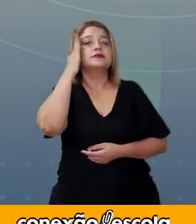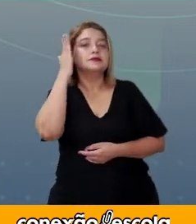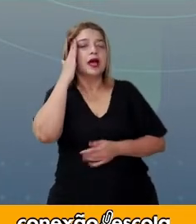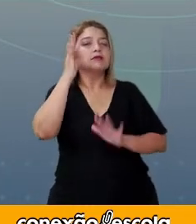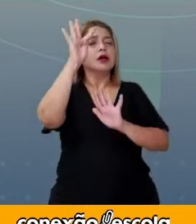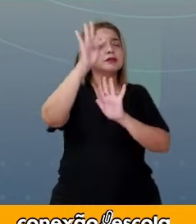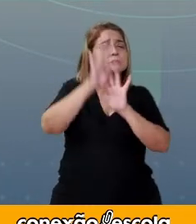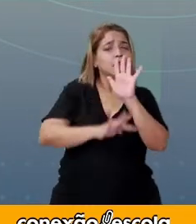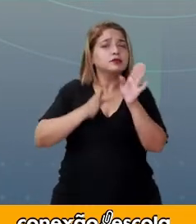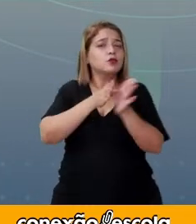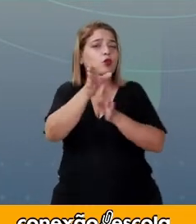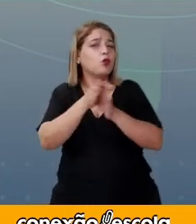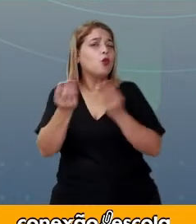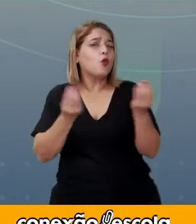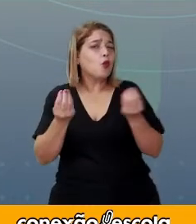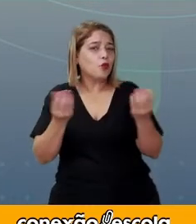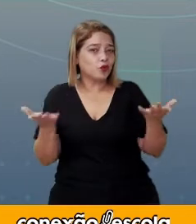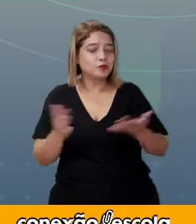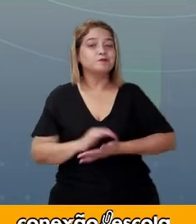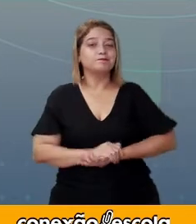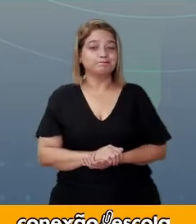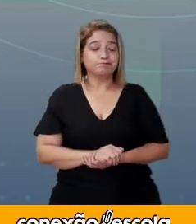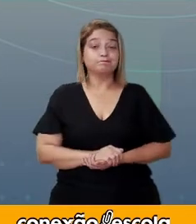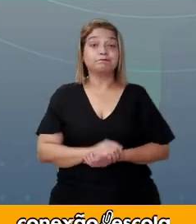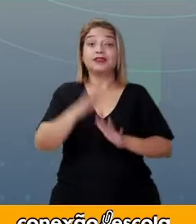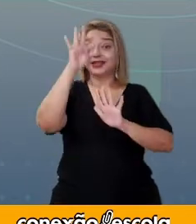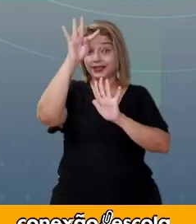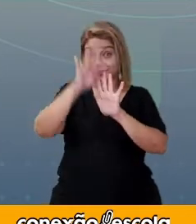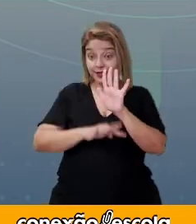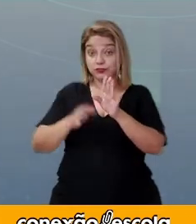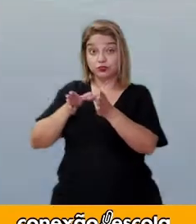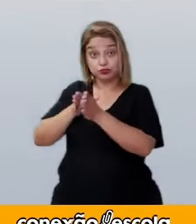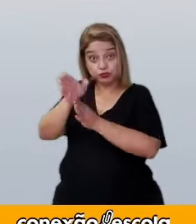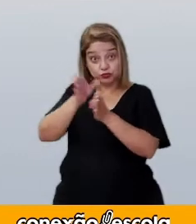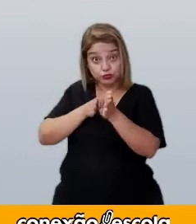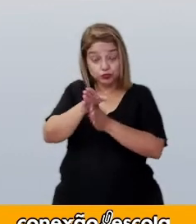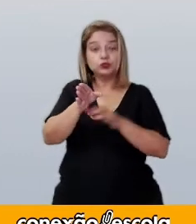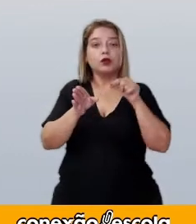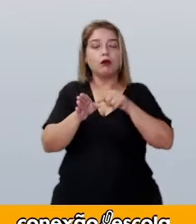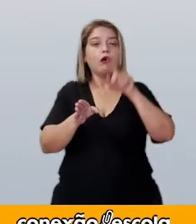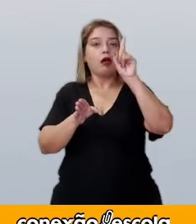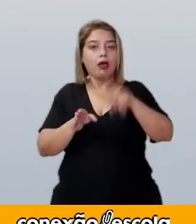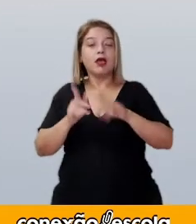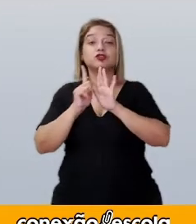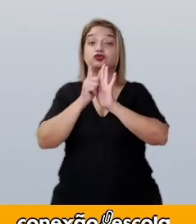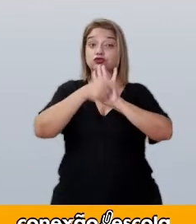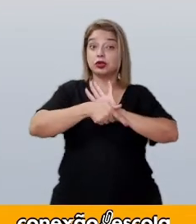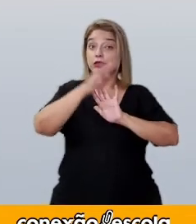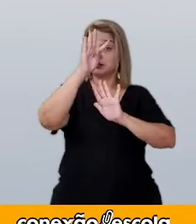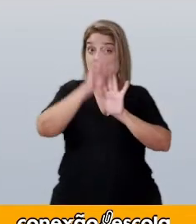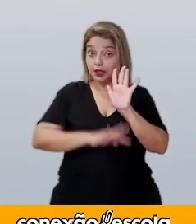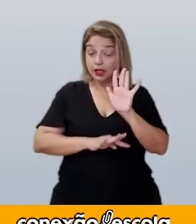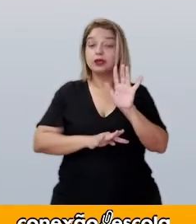sobre textos instrucionais? O texto instrucional é um gênero textual cuja